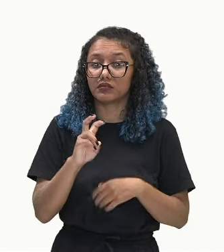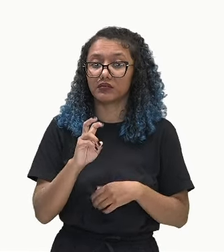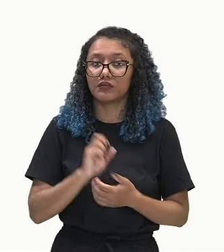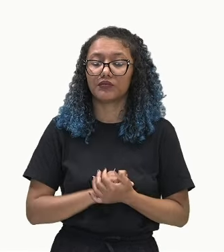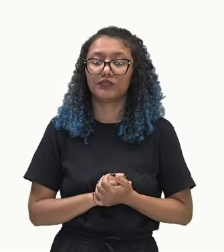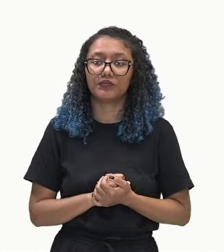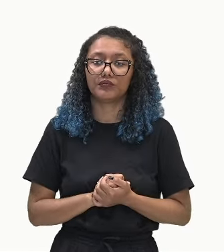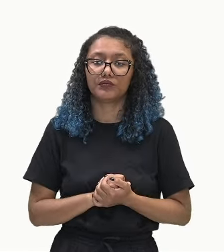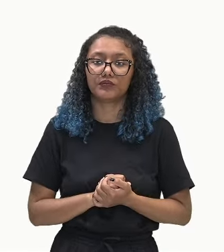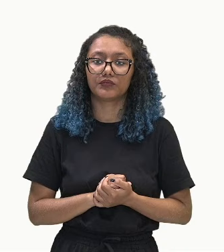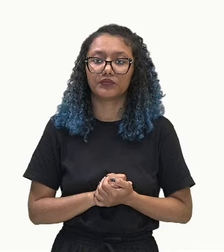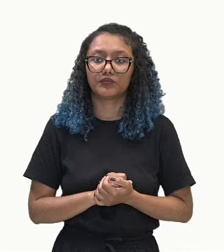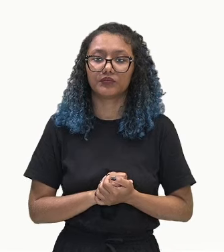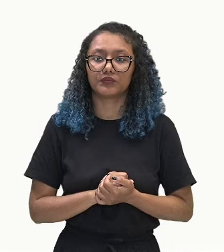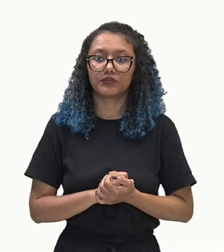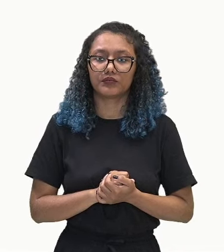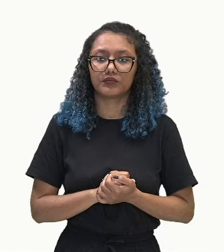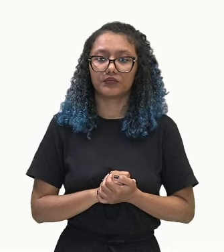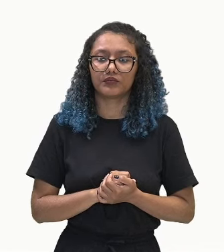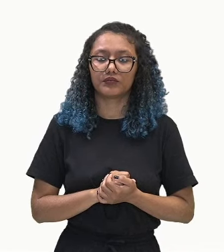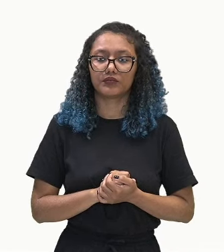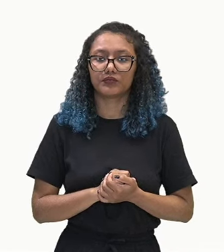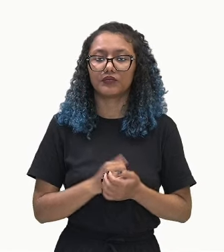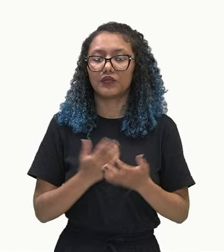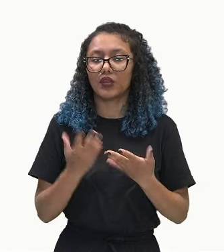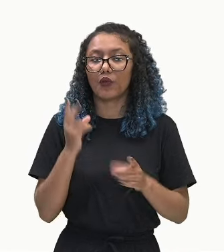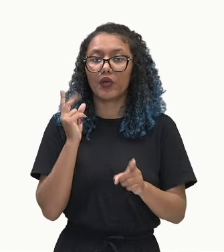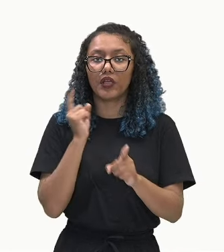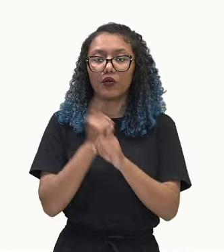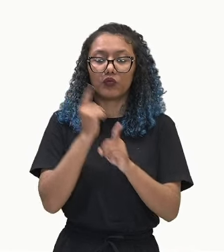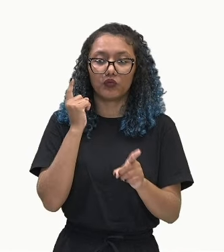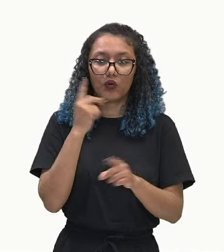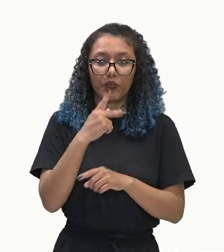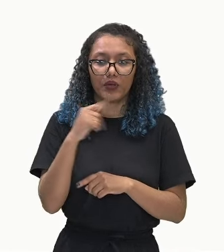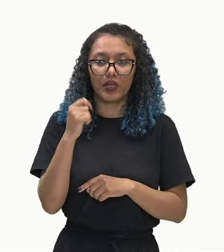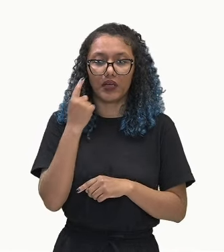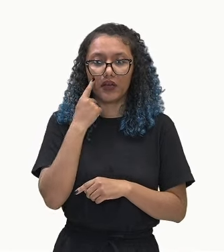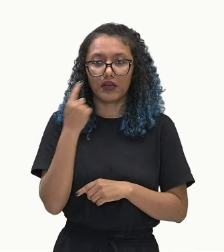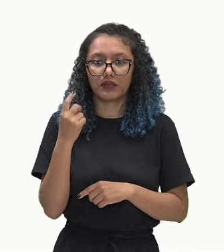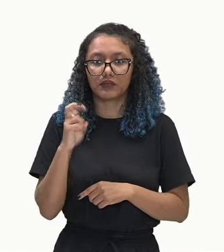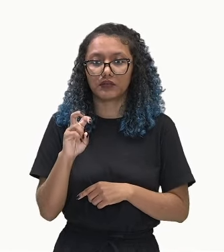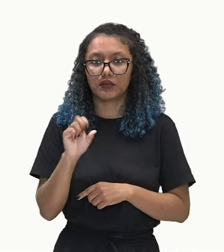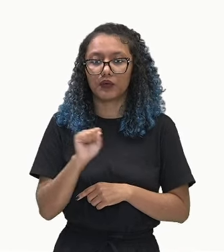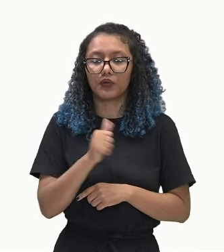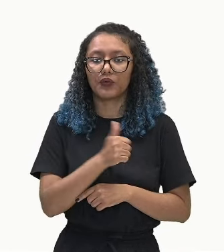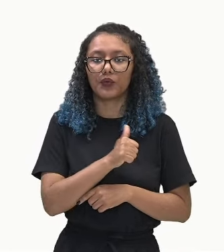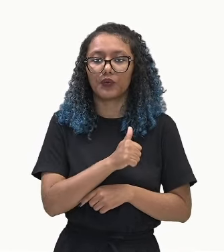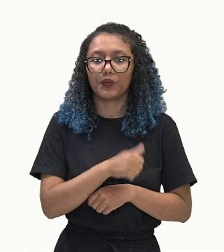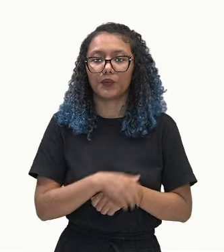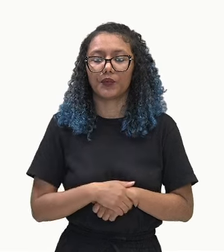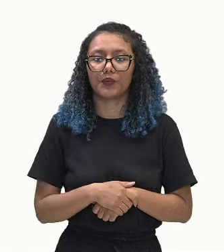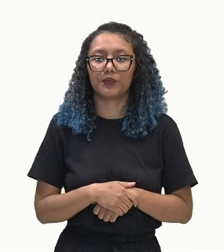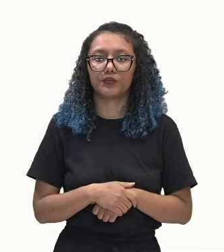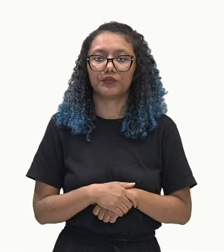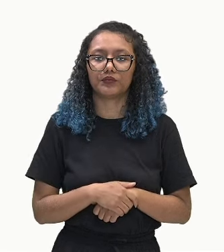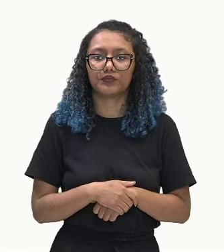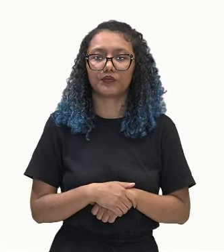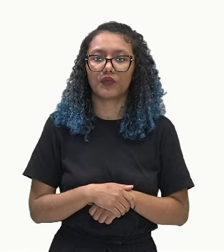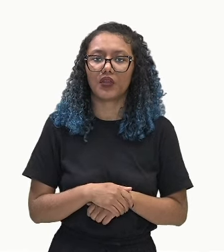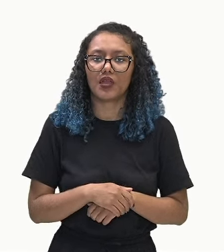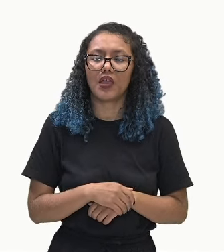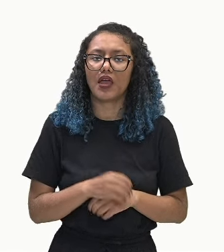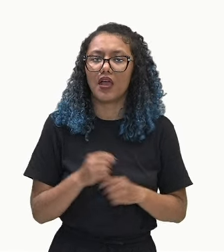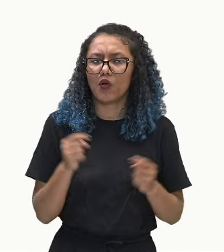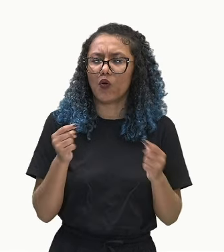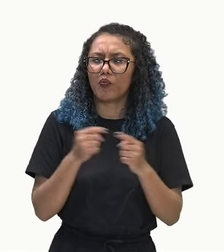Então vejam só, a gente tem essa PA aqui. 5, 8, e 11. É uma PA de razão 3?